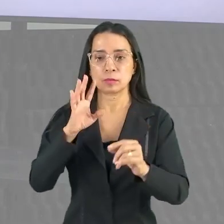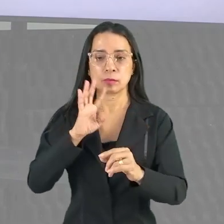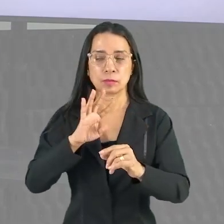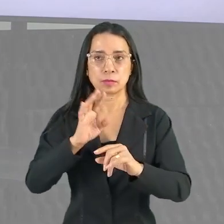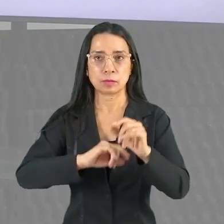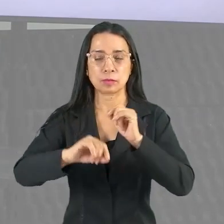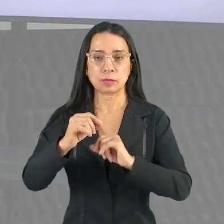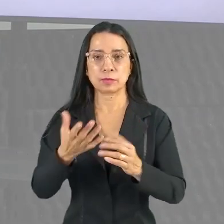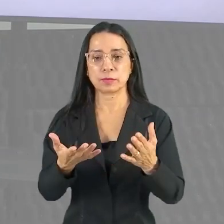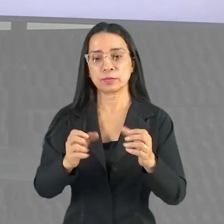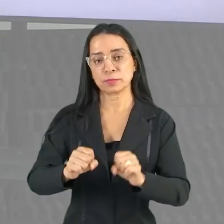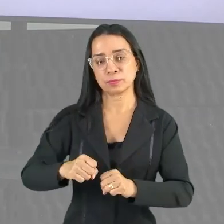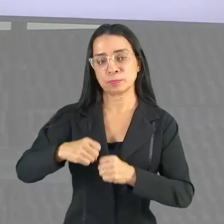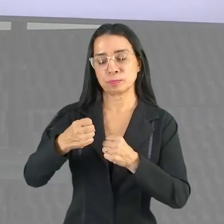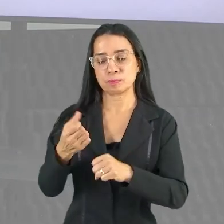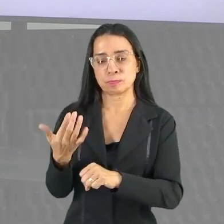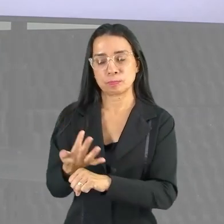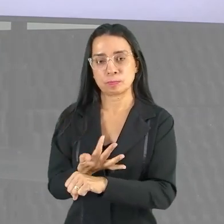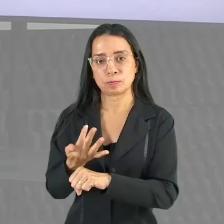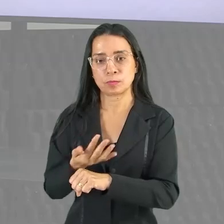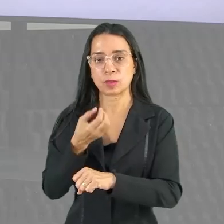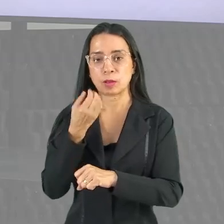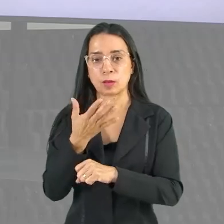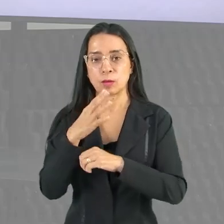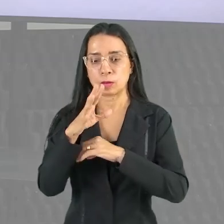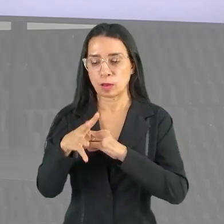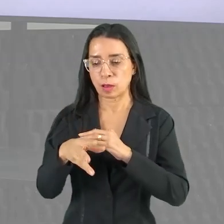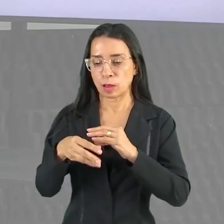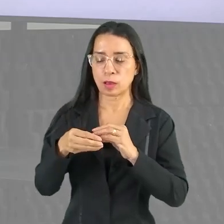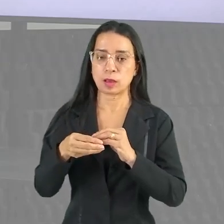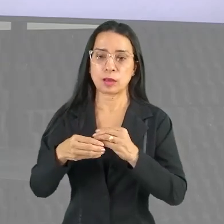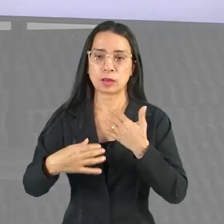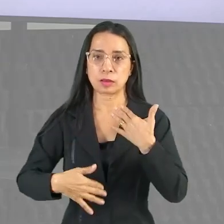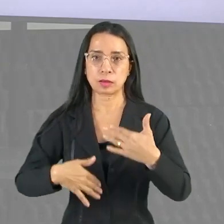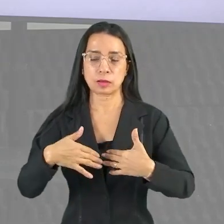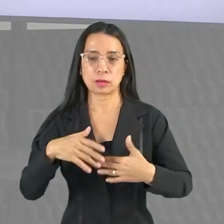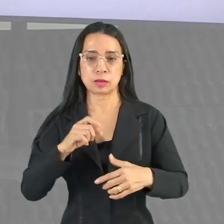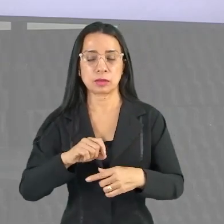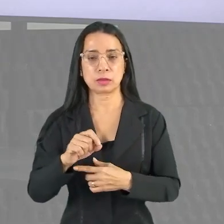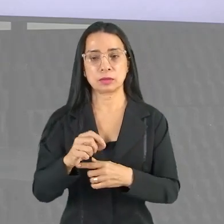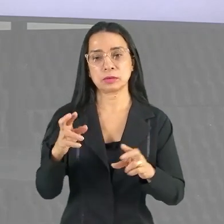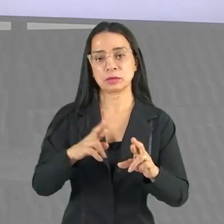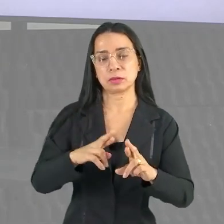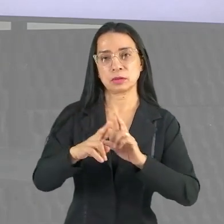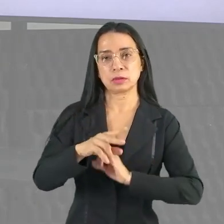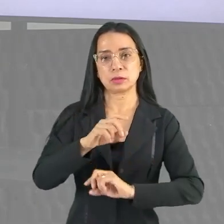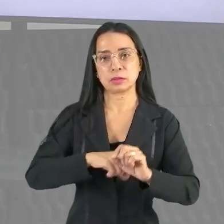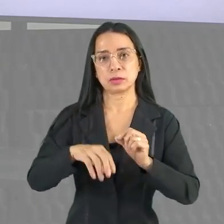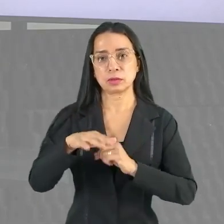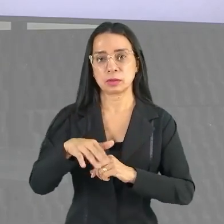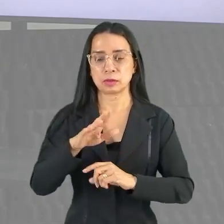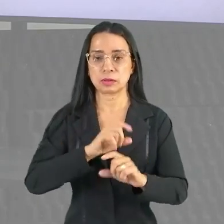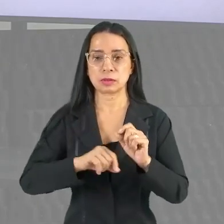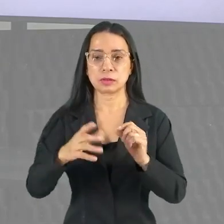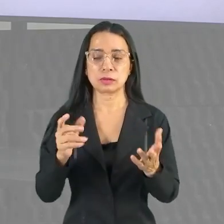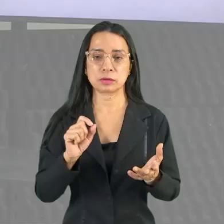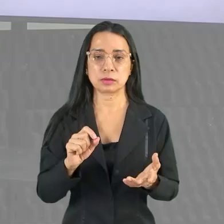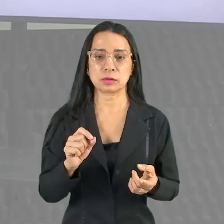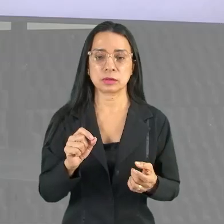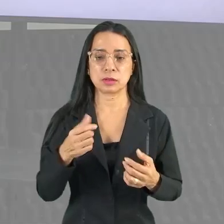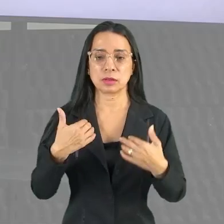força, de resistência, uma boa composição corporal relacionada mais ao